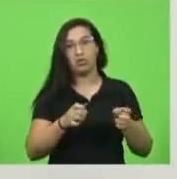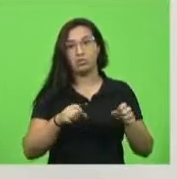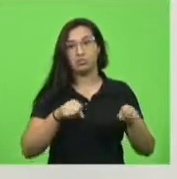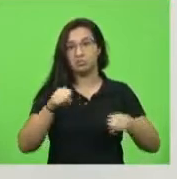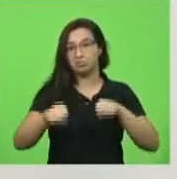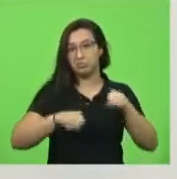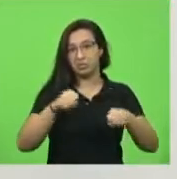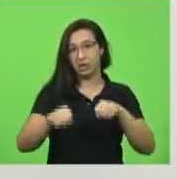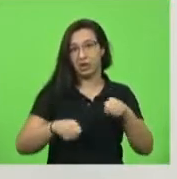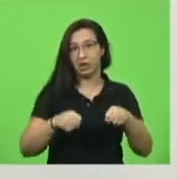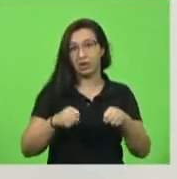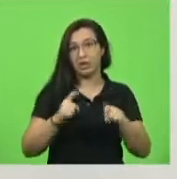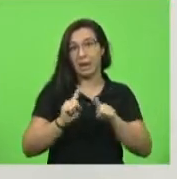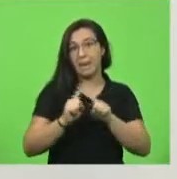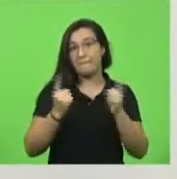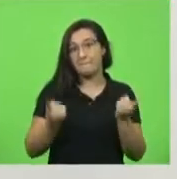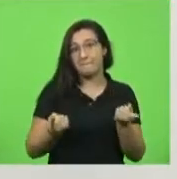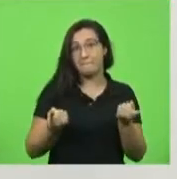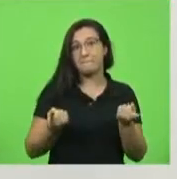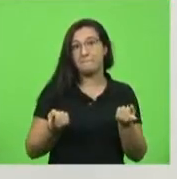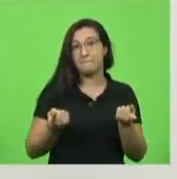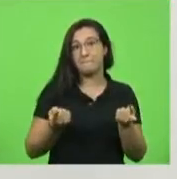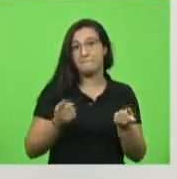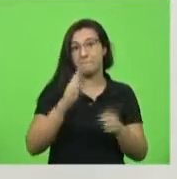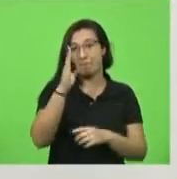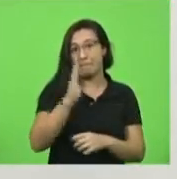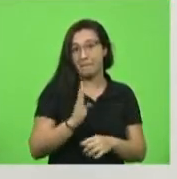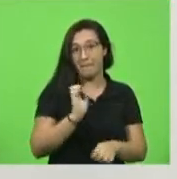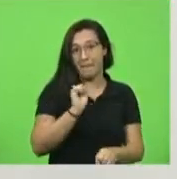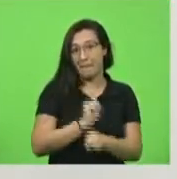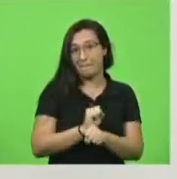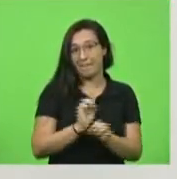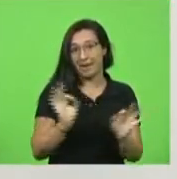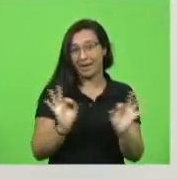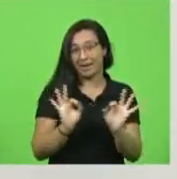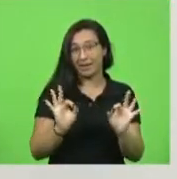usuário, como nós, por exemplo. Agora, o caminhoneiro, não.